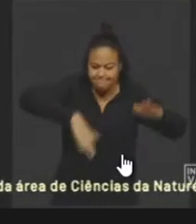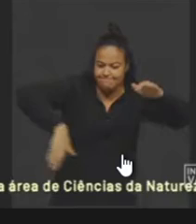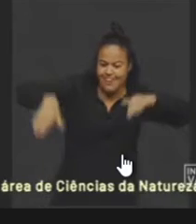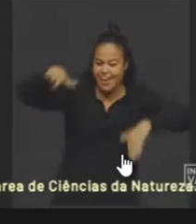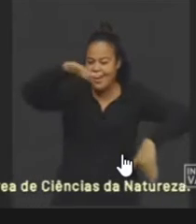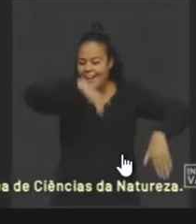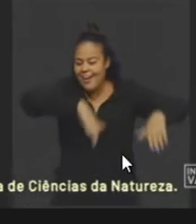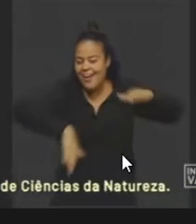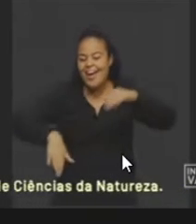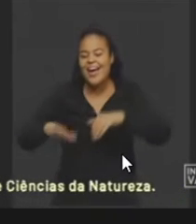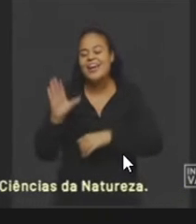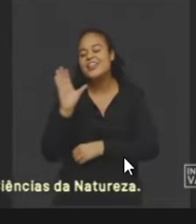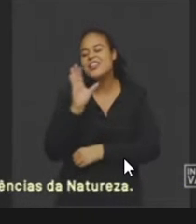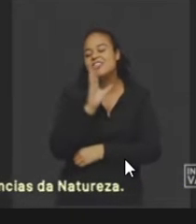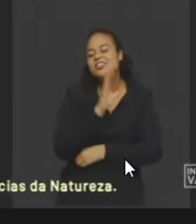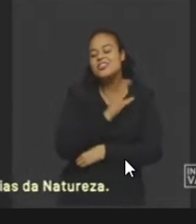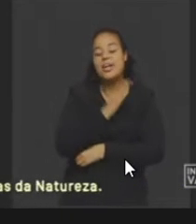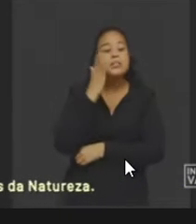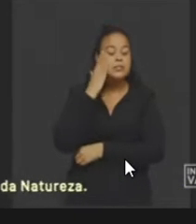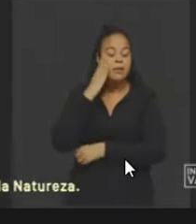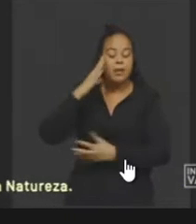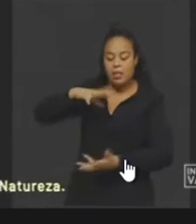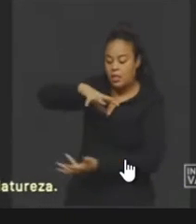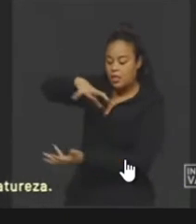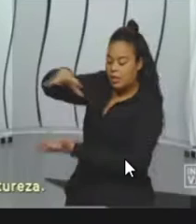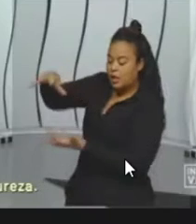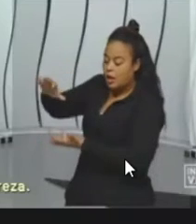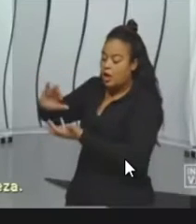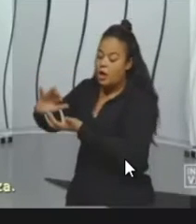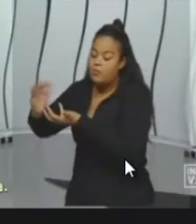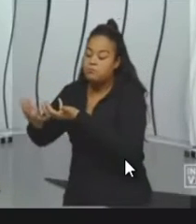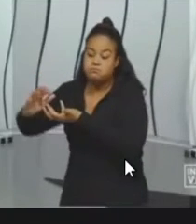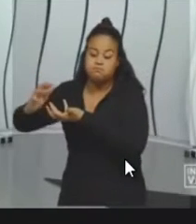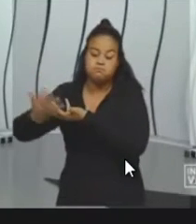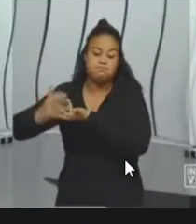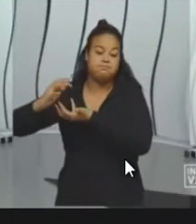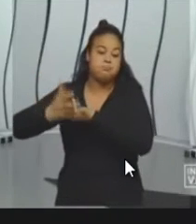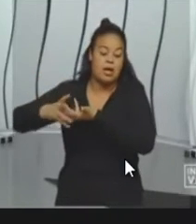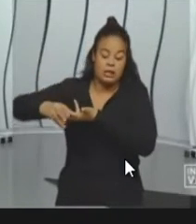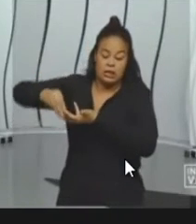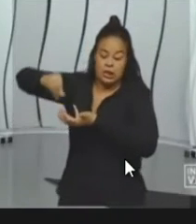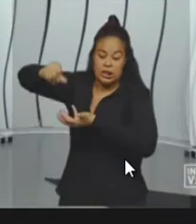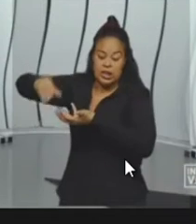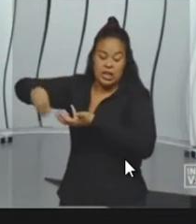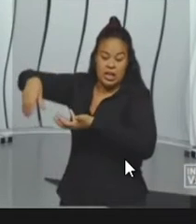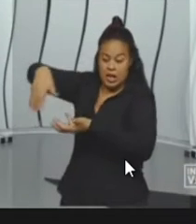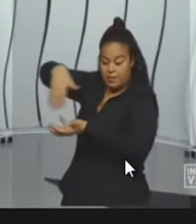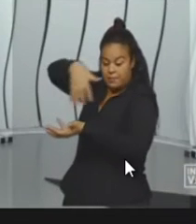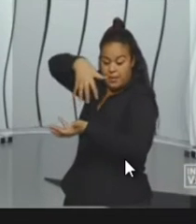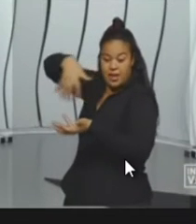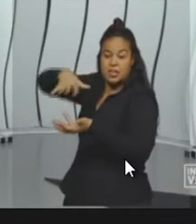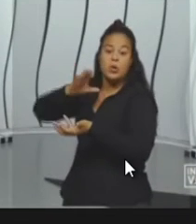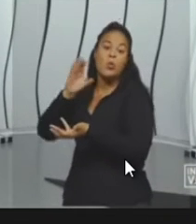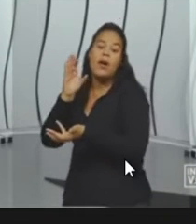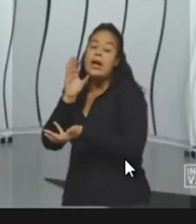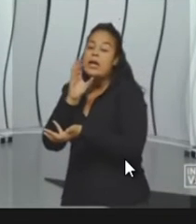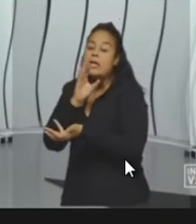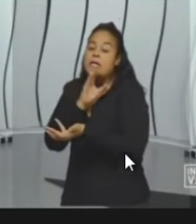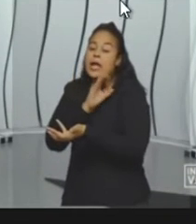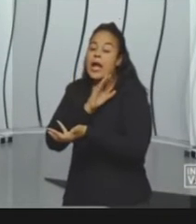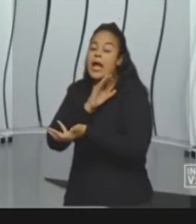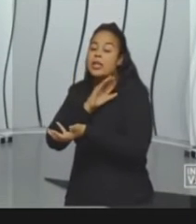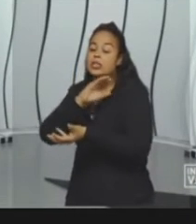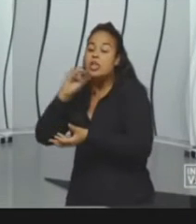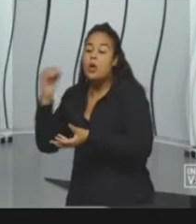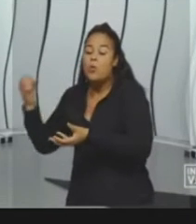Terra. Sabemos, então, que o planeta Terra tem a crosta terrestre, que, para dentro, você tem um manto que já é mais quente até chegar no núcleo